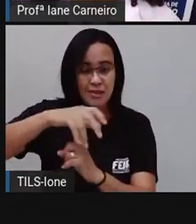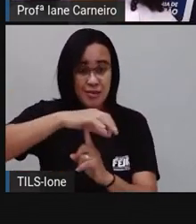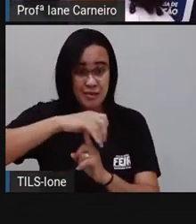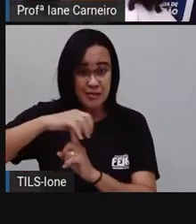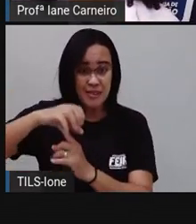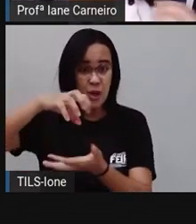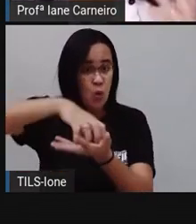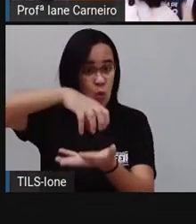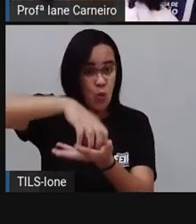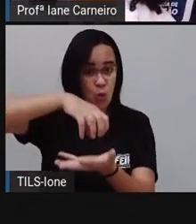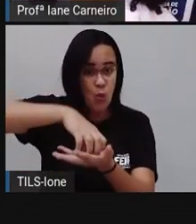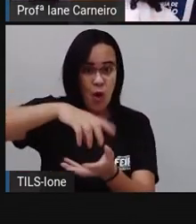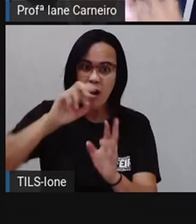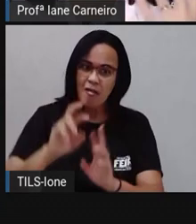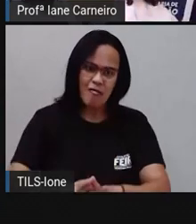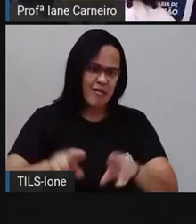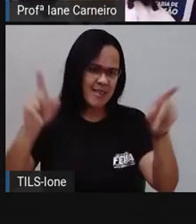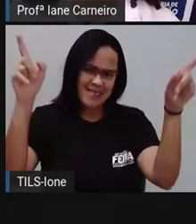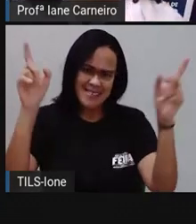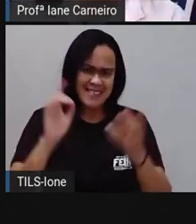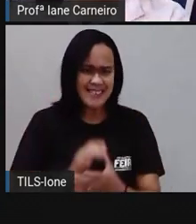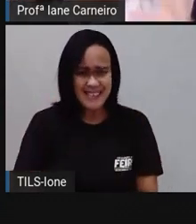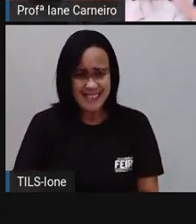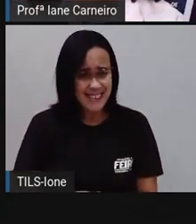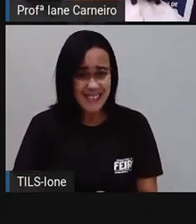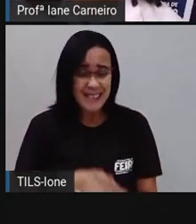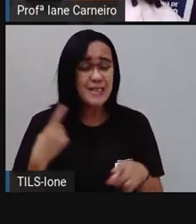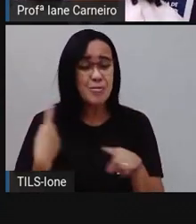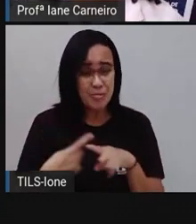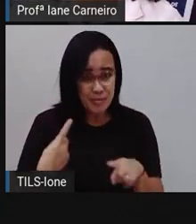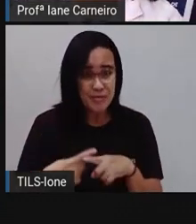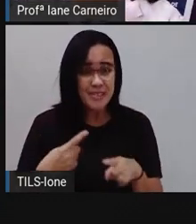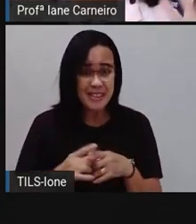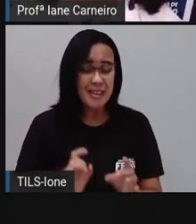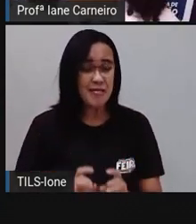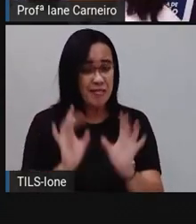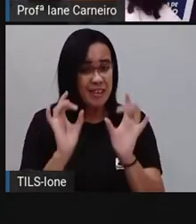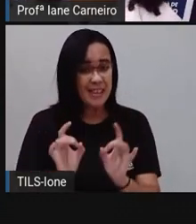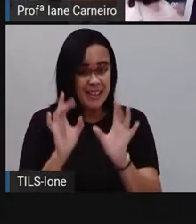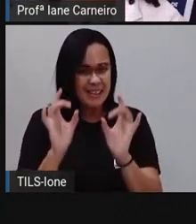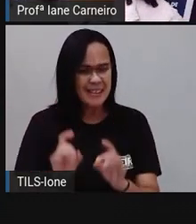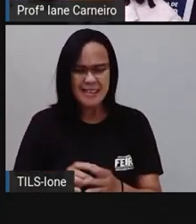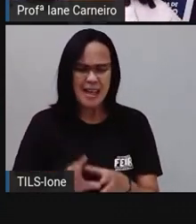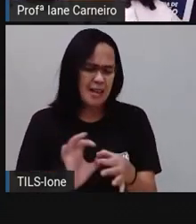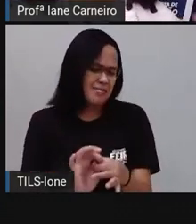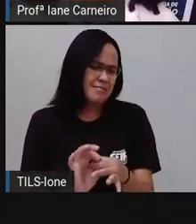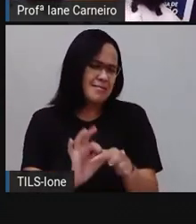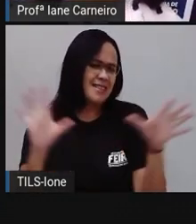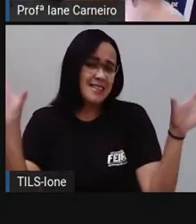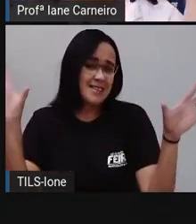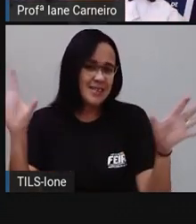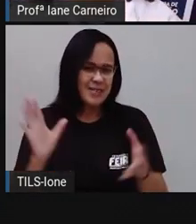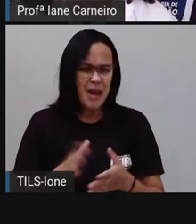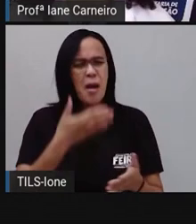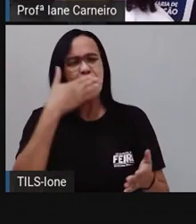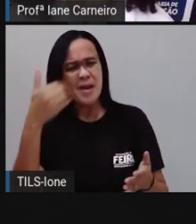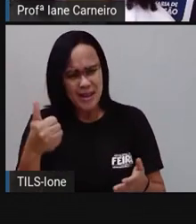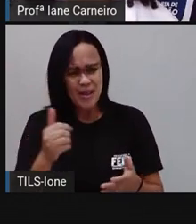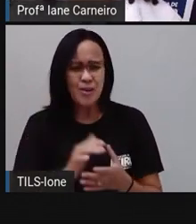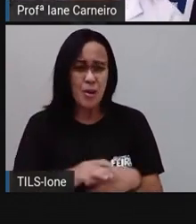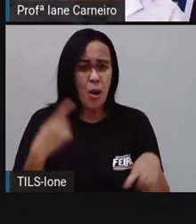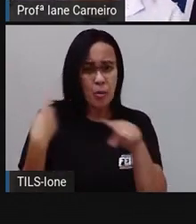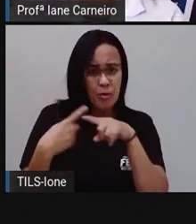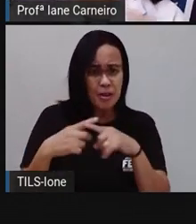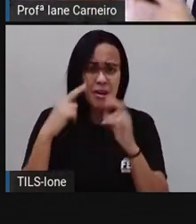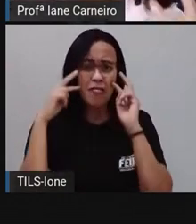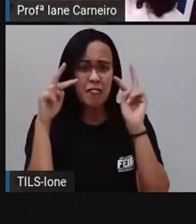A gente encontra produtos sendo vendidos com muito mais, né? Autonomia, liberdade. A gente vê aqui pequenos produtores,